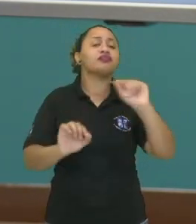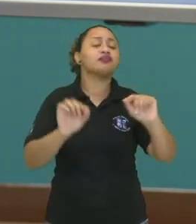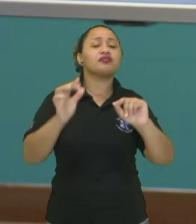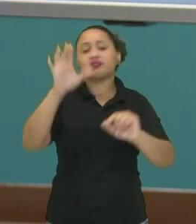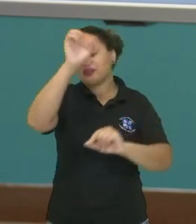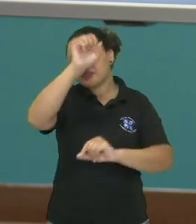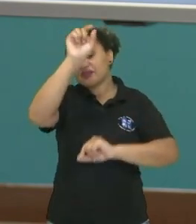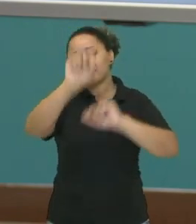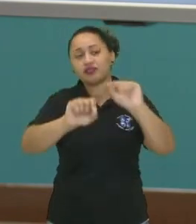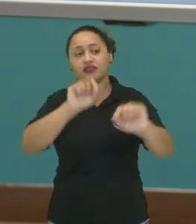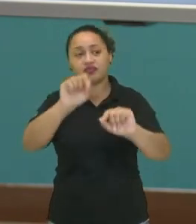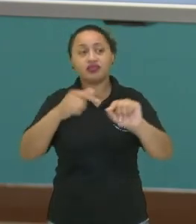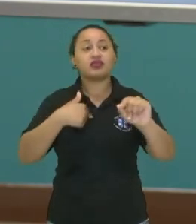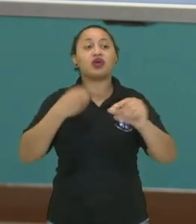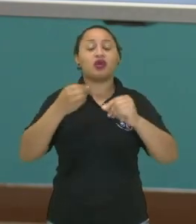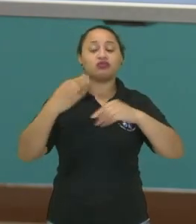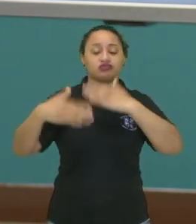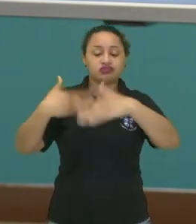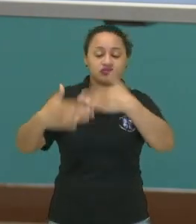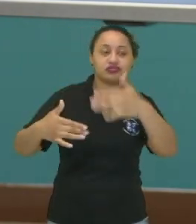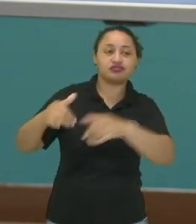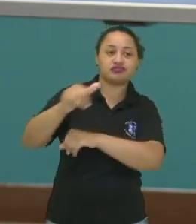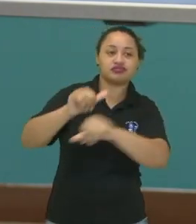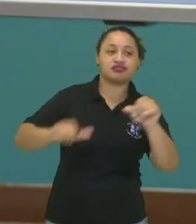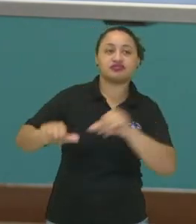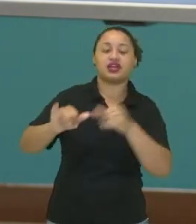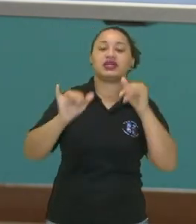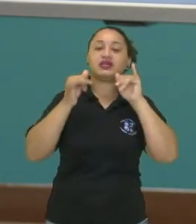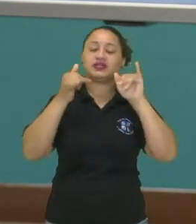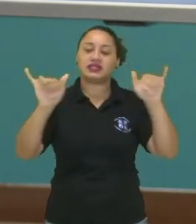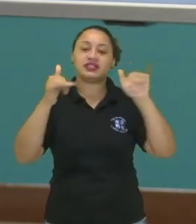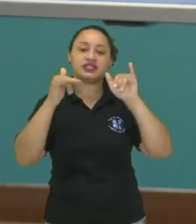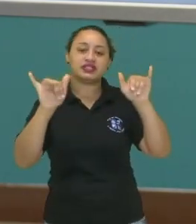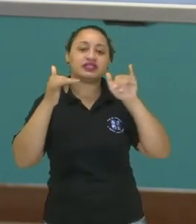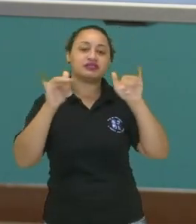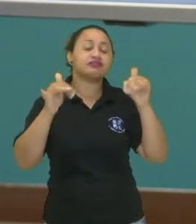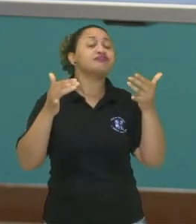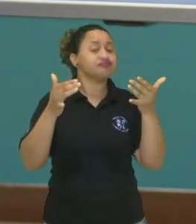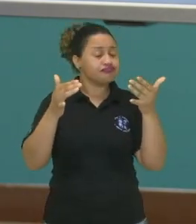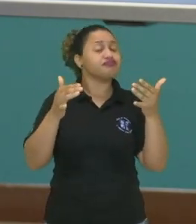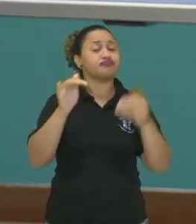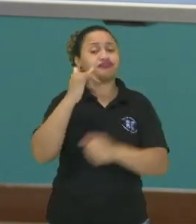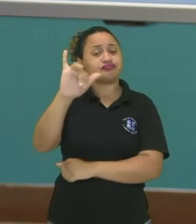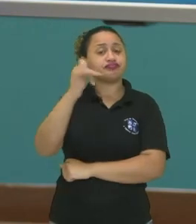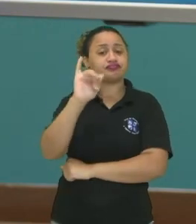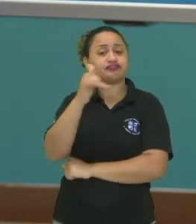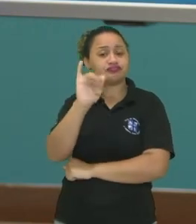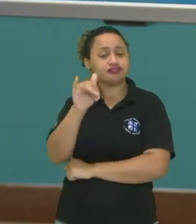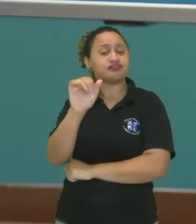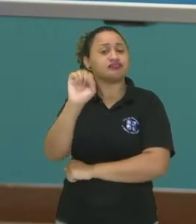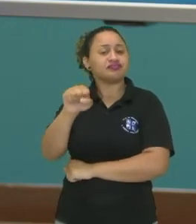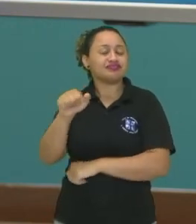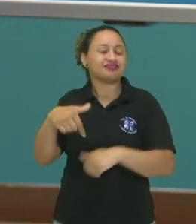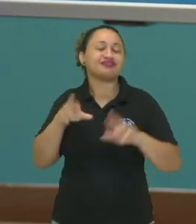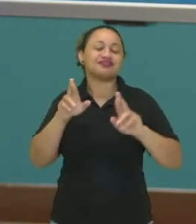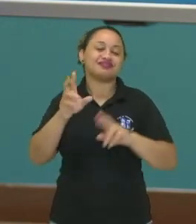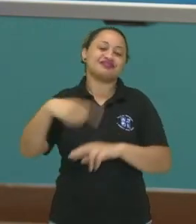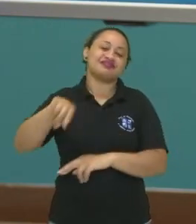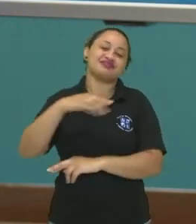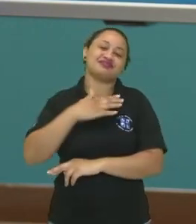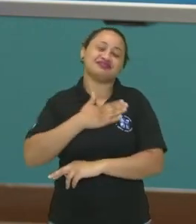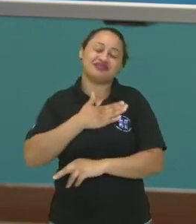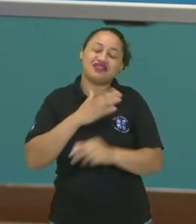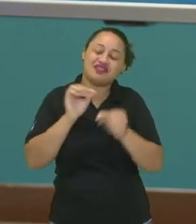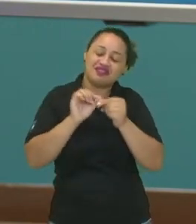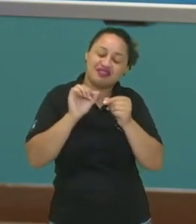vimos na aula de hoje? Processo de transformação do quê? De energia elétrica. Eu espero que você tenha